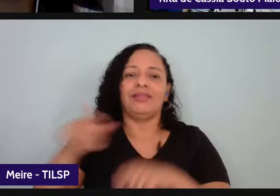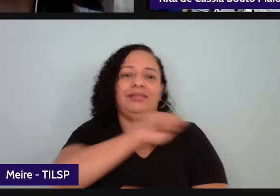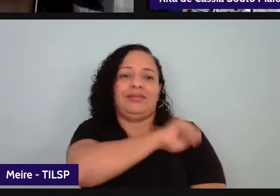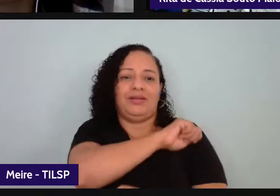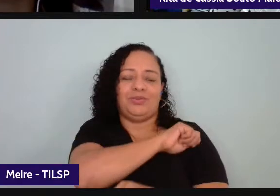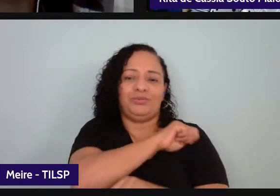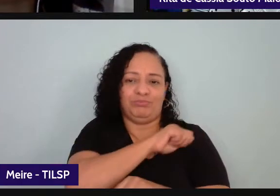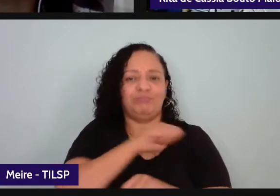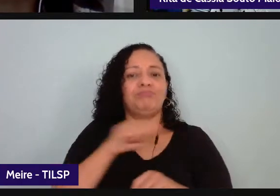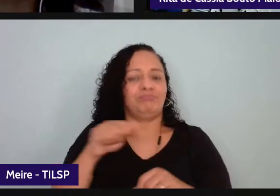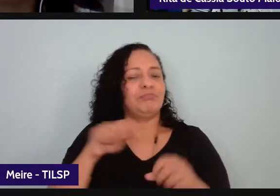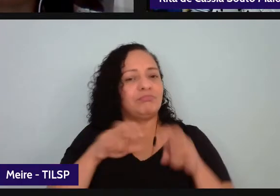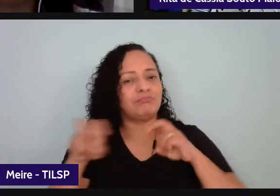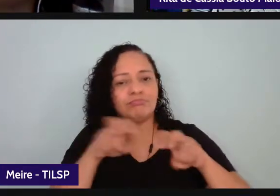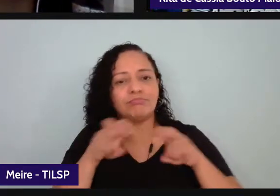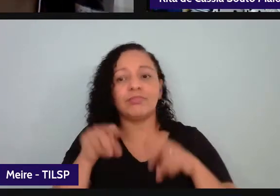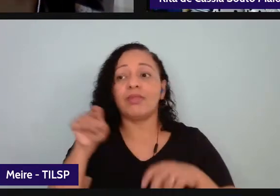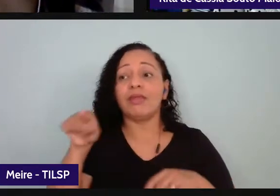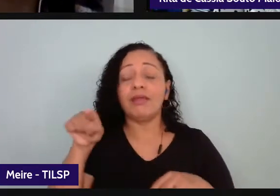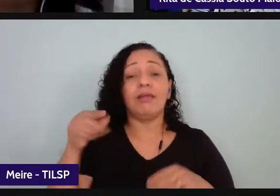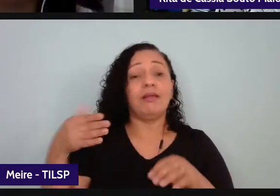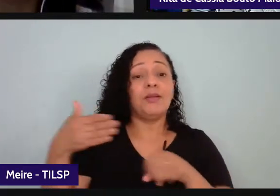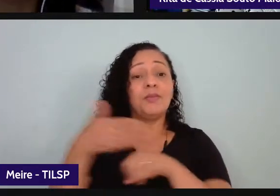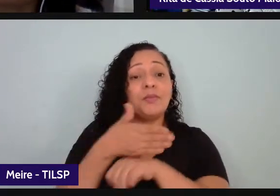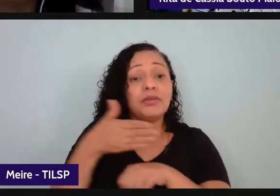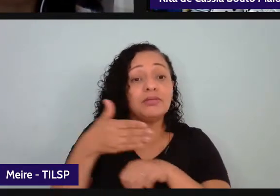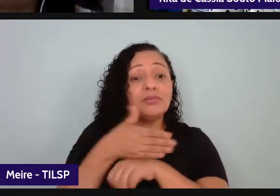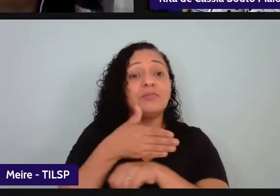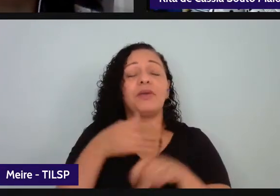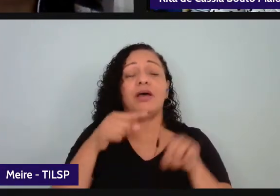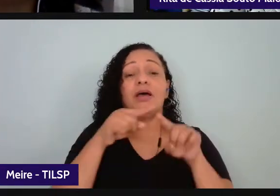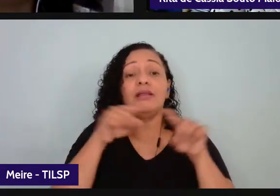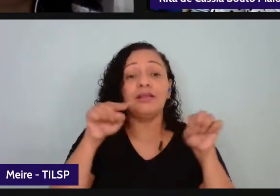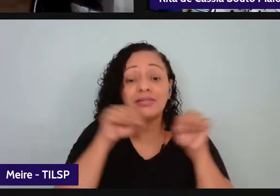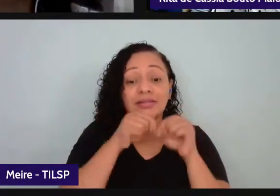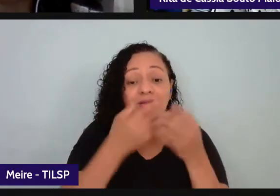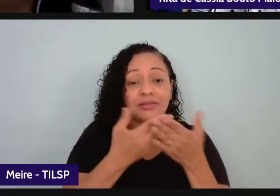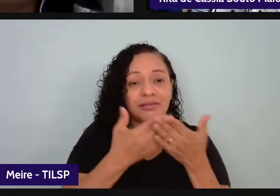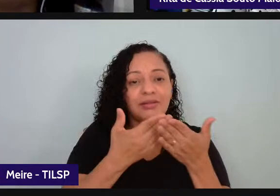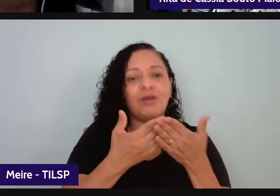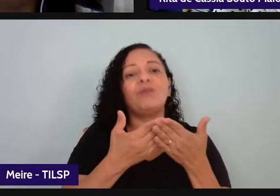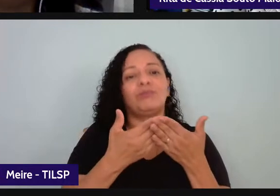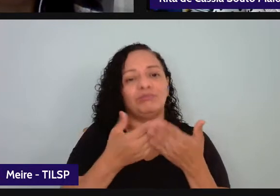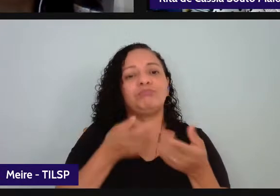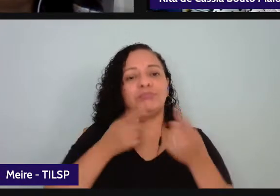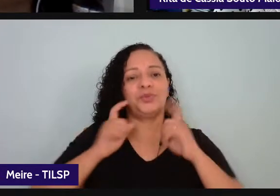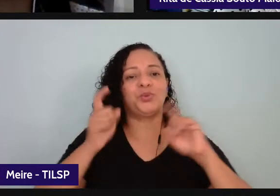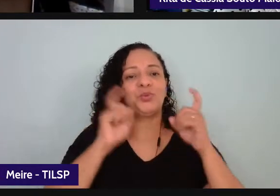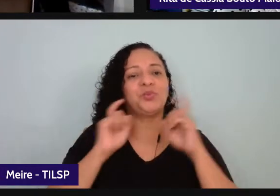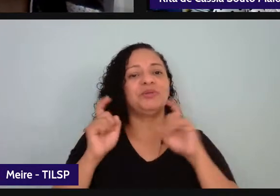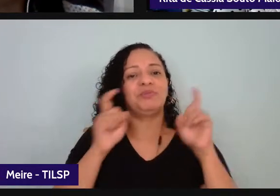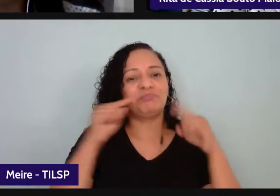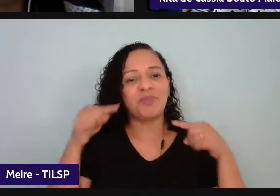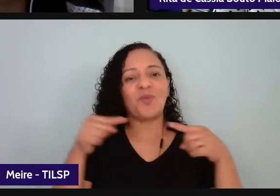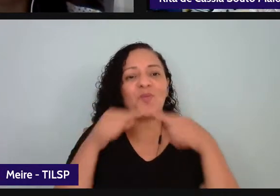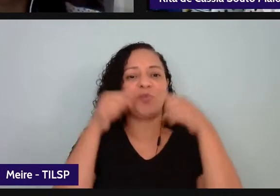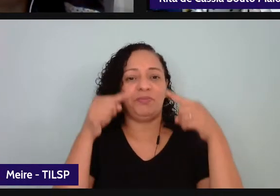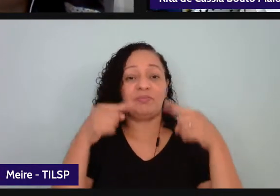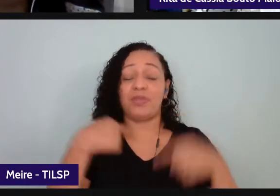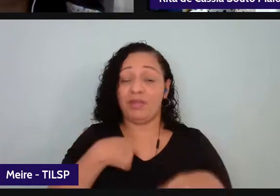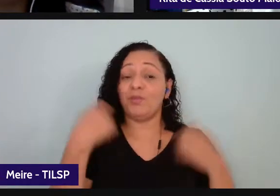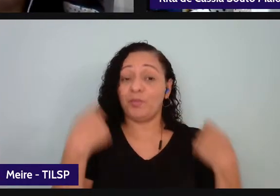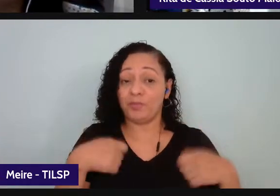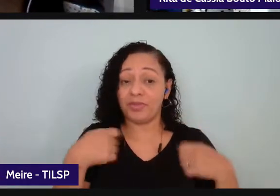prática de linguagem na qual o estudante está envolvido para dentro da sala de aula obviamente que eu preciso ter uma